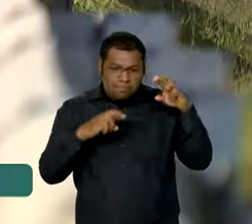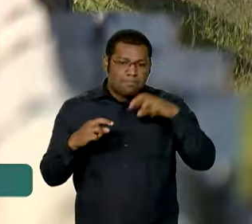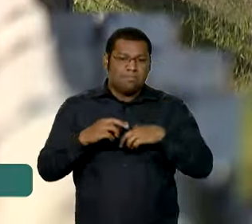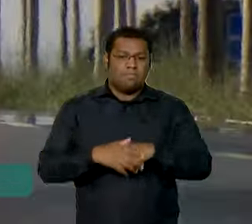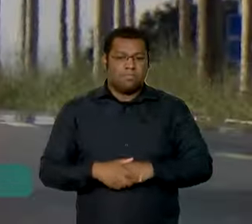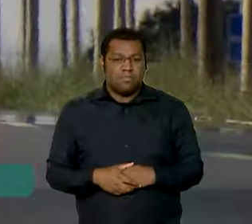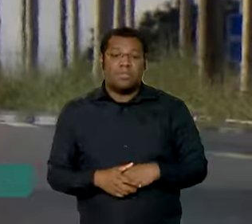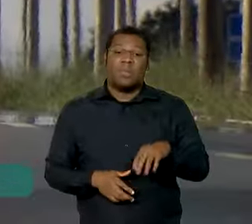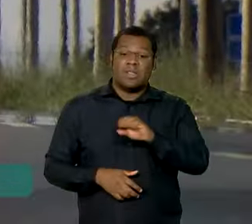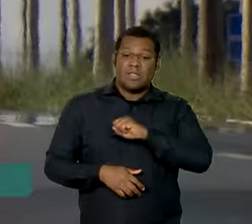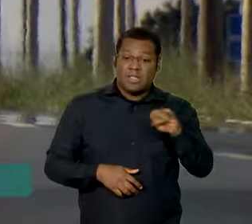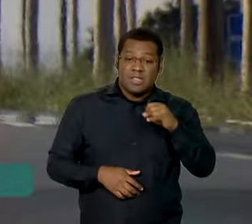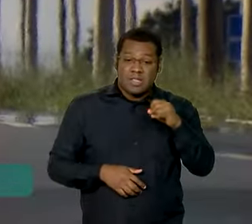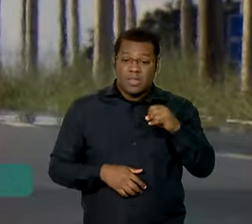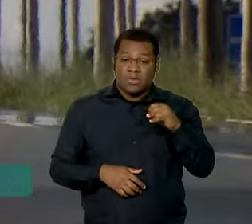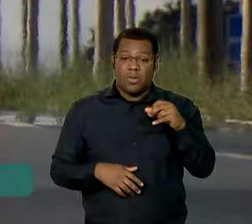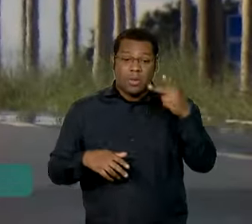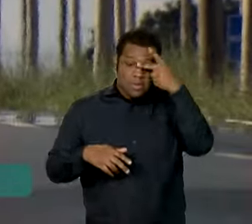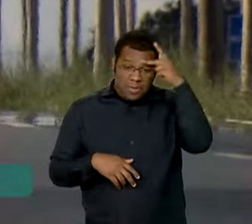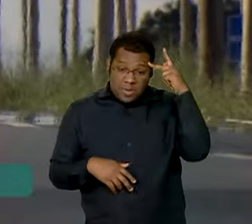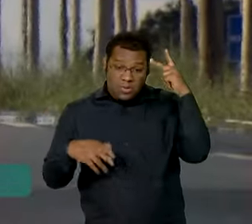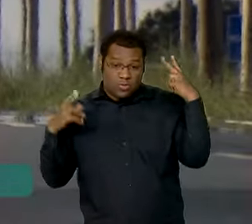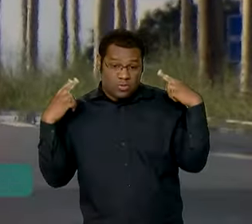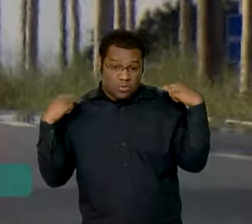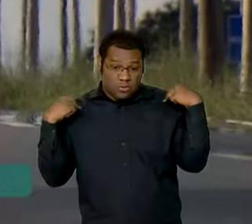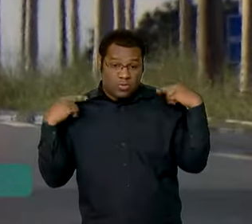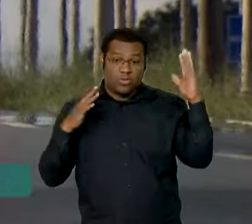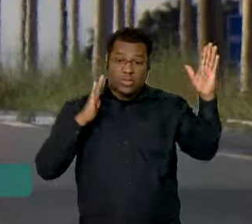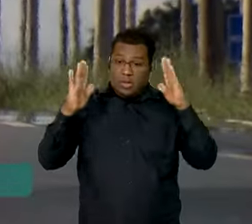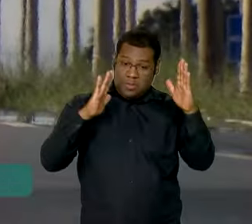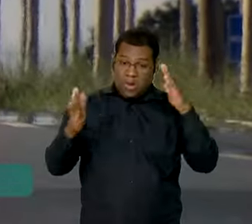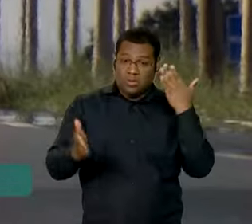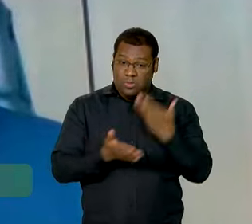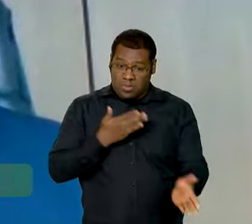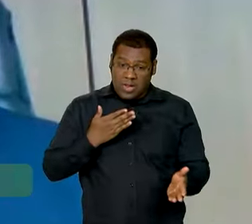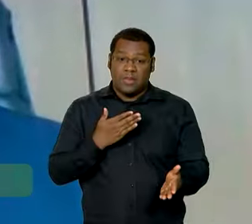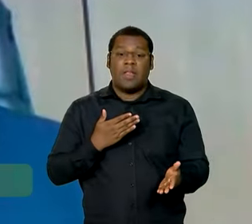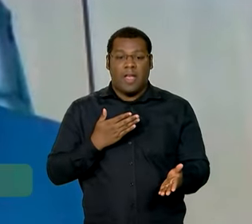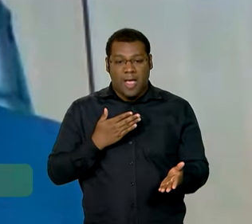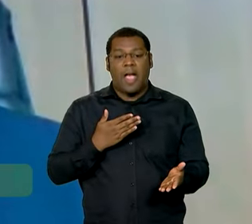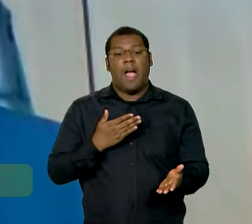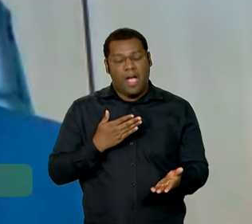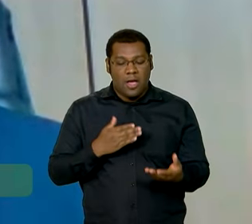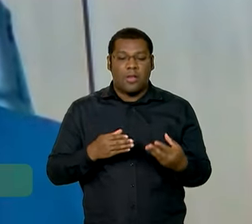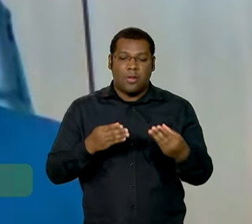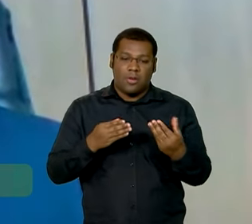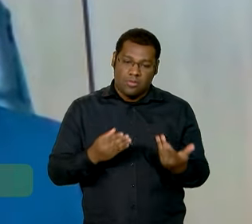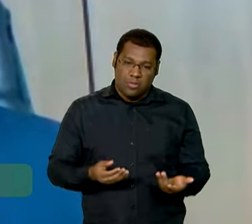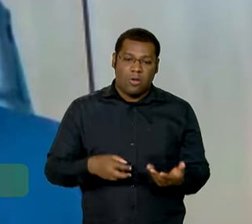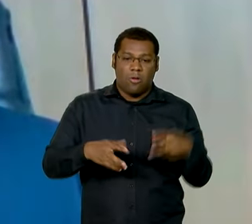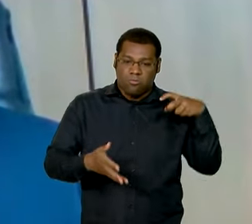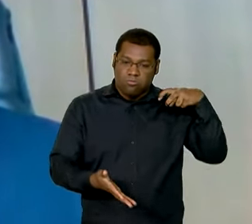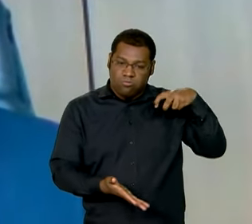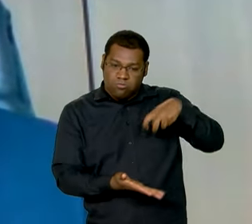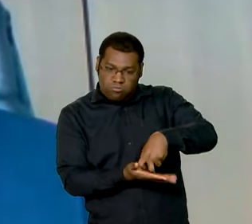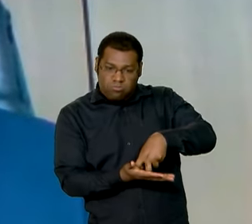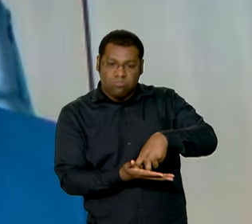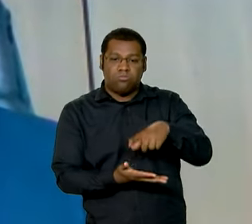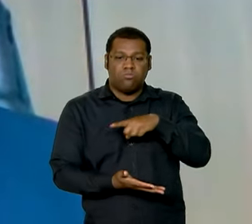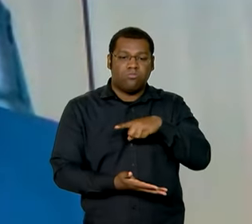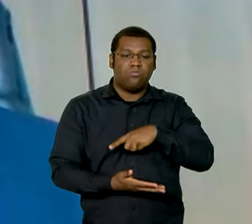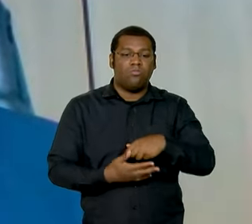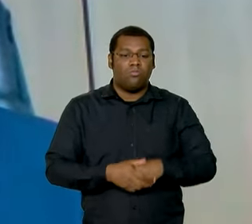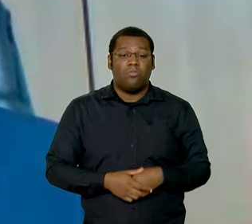aplicar penalidades após o término do período adicional. Parece que as pessoas de fato estão deixando para a última hora.